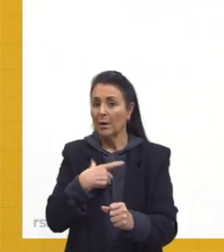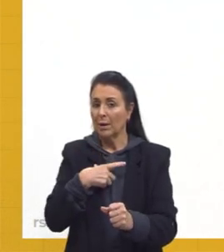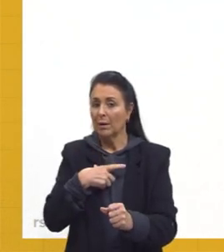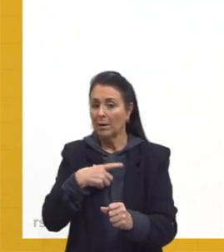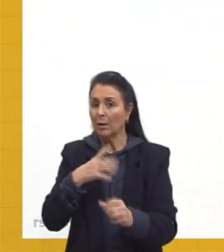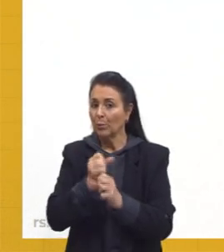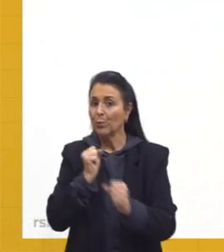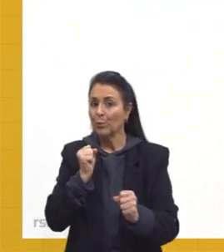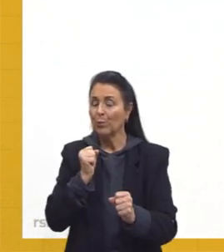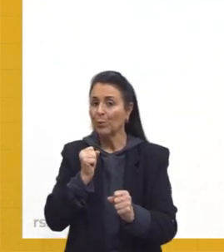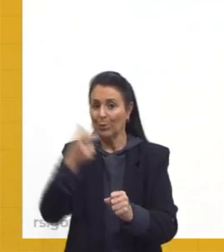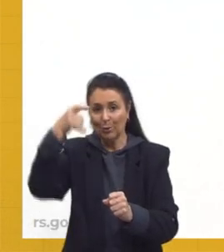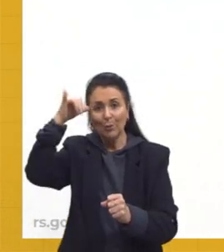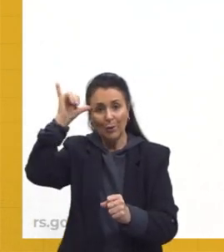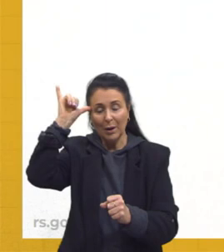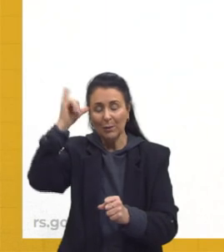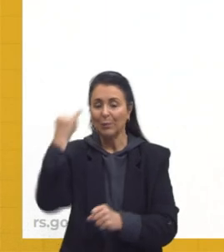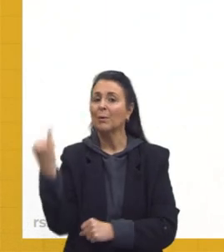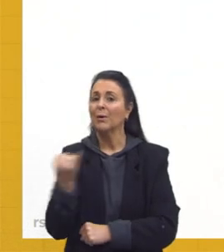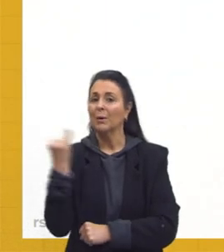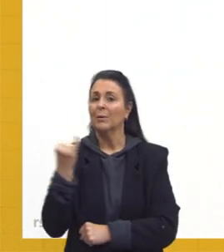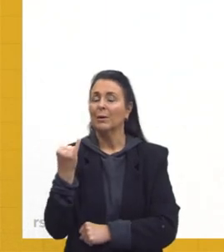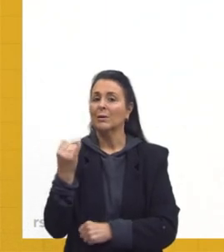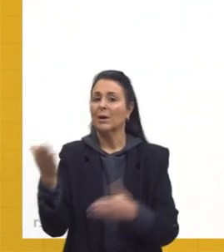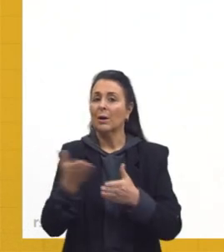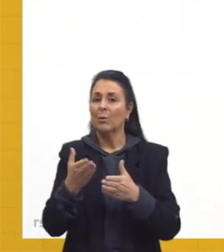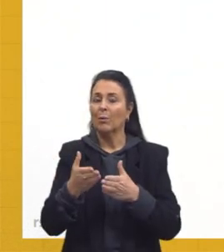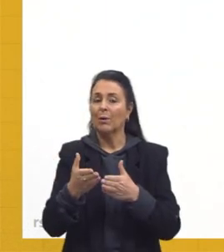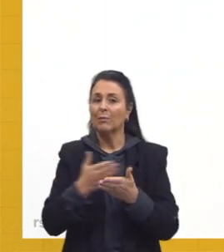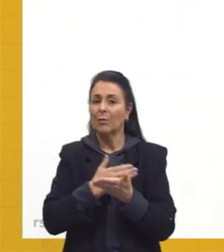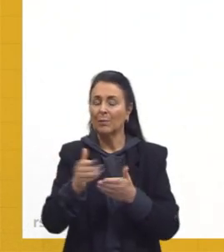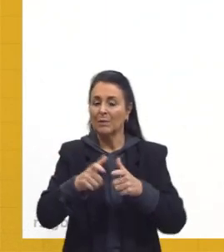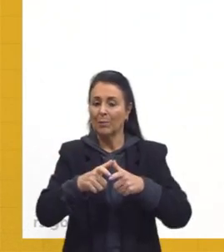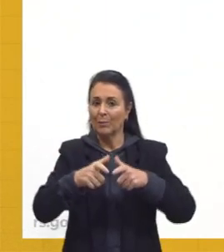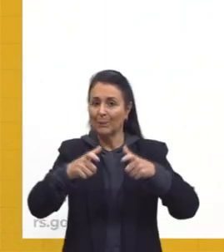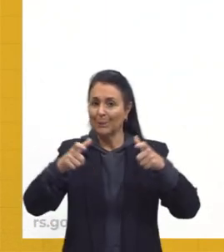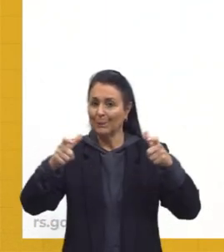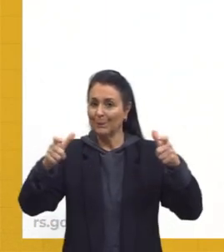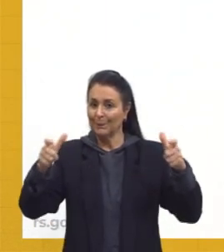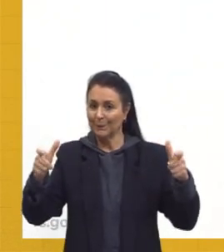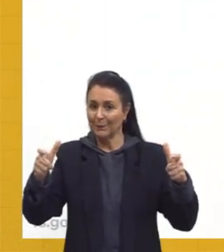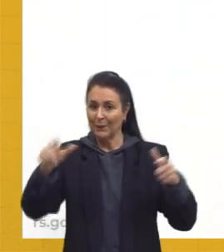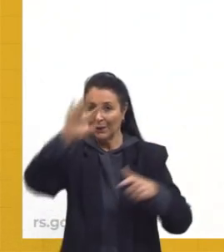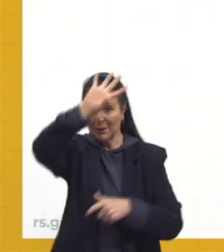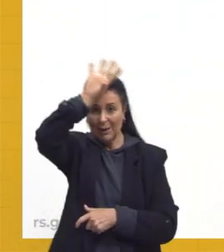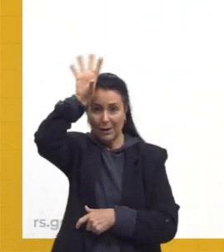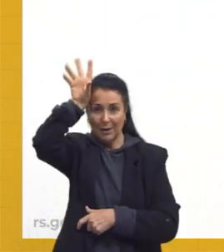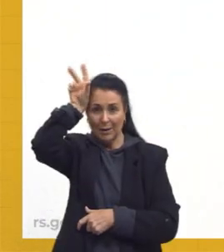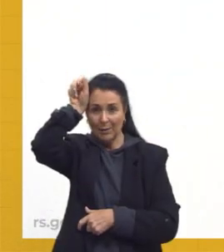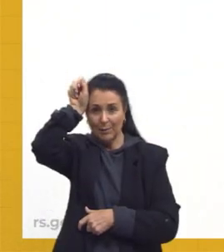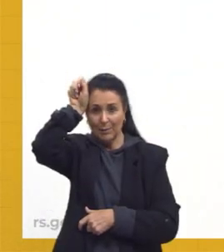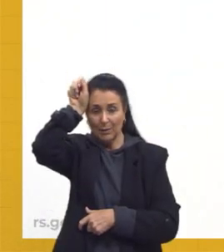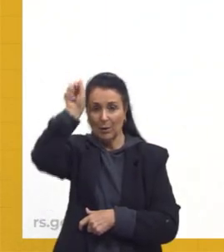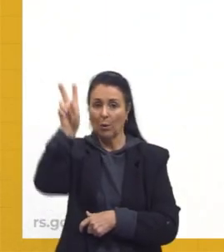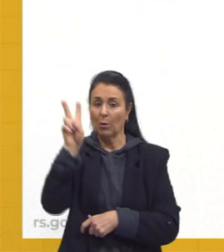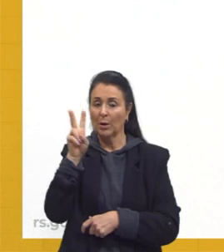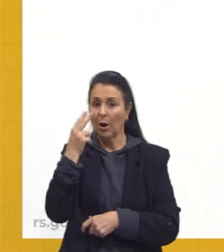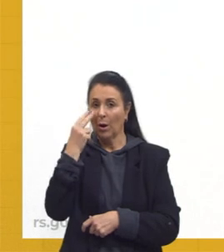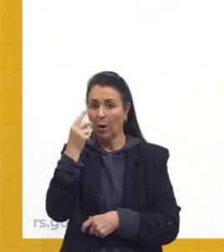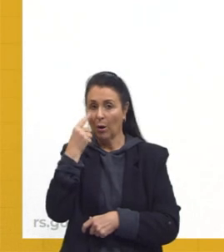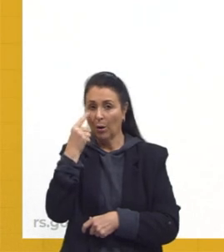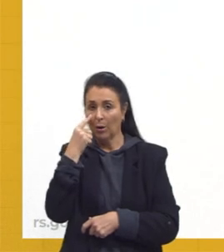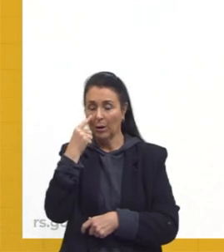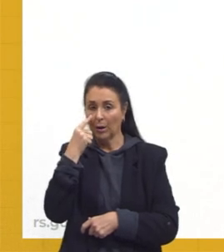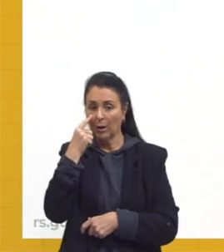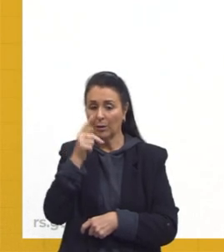vai acontecer? Nós vamos entrar por uma área de expansão, que é a área justamente da Amazônia, né? Nós vamos aqui fazer, ó, vou mostrar o